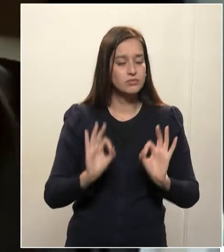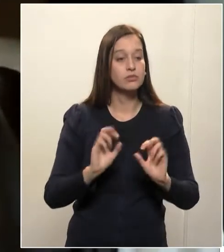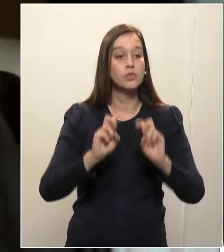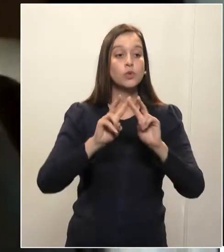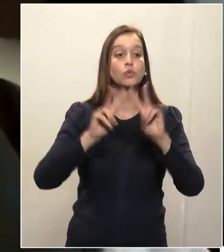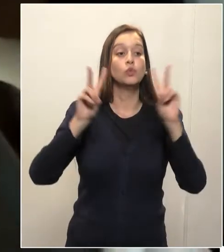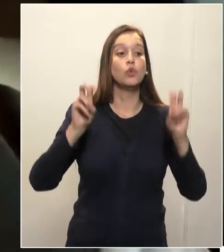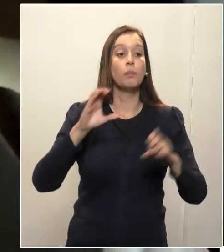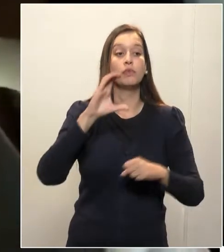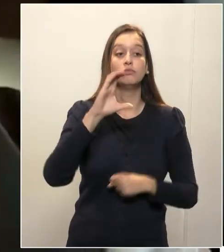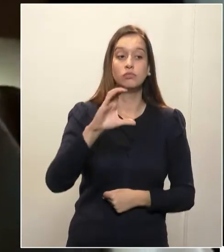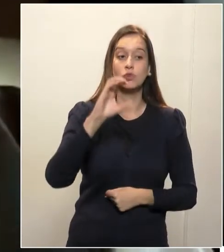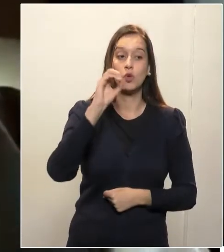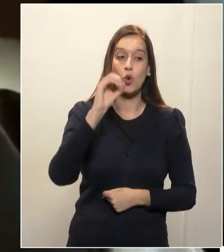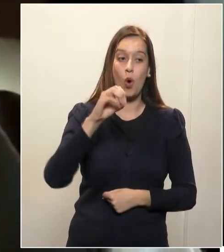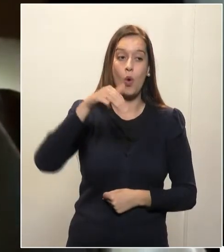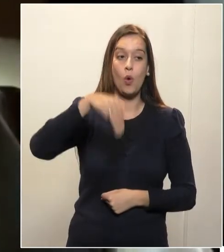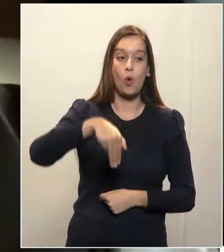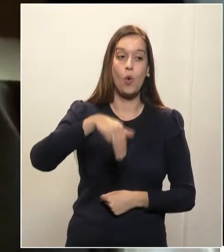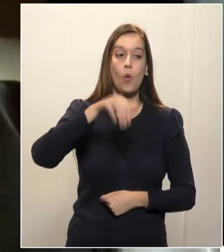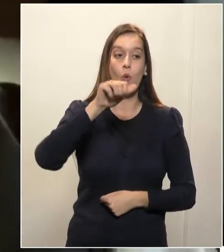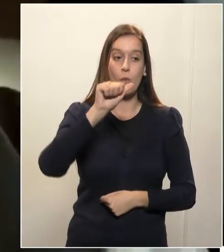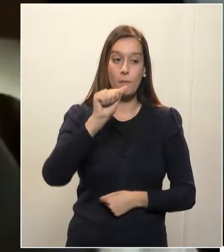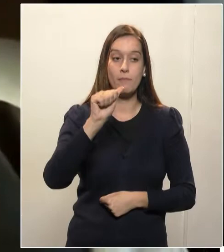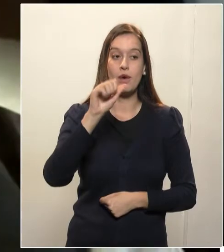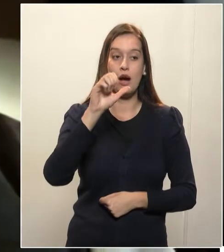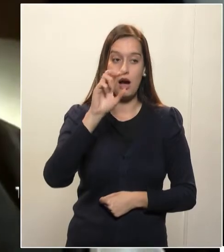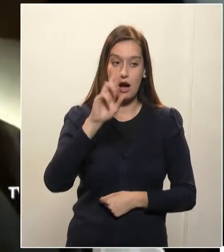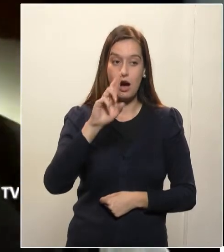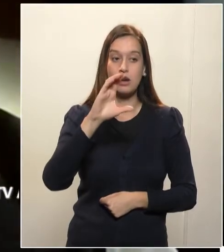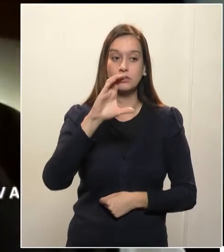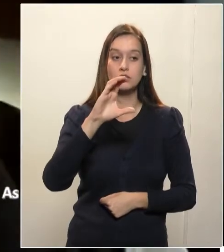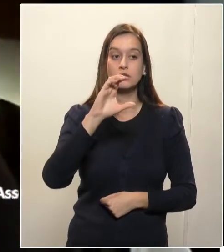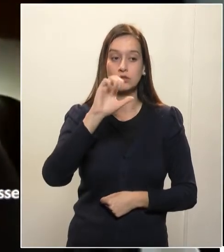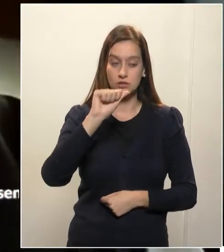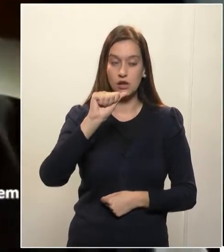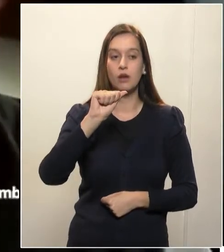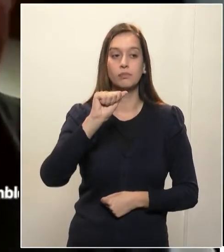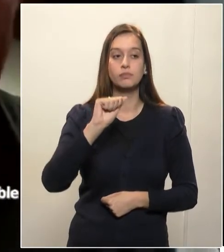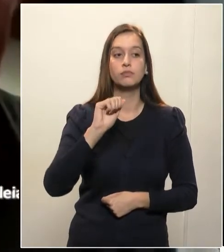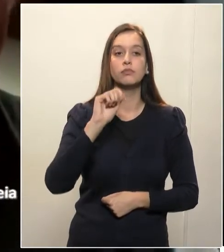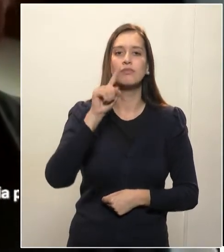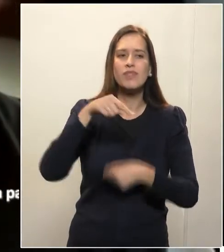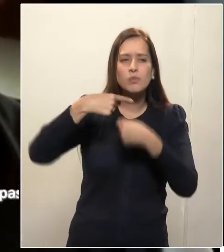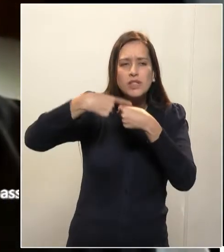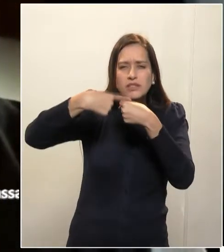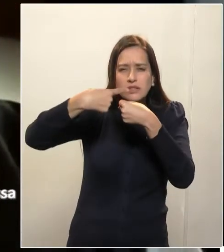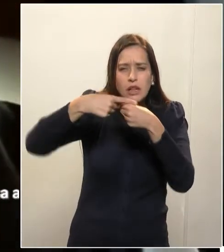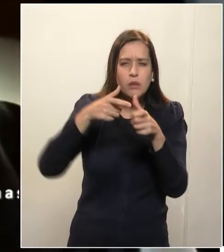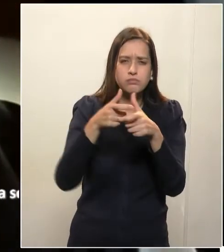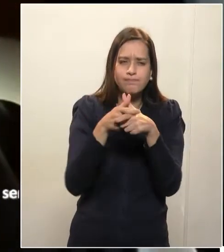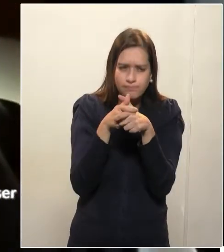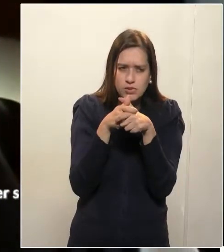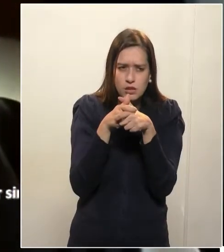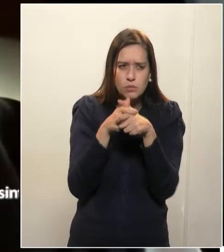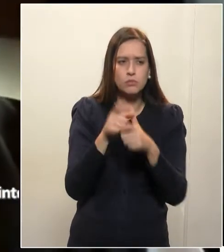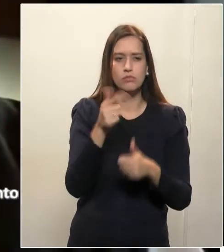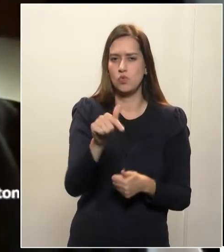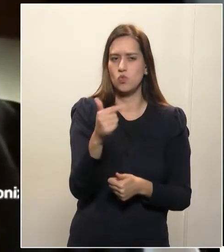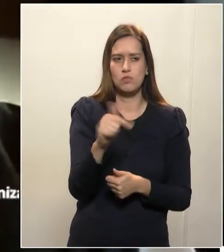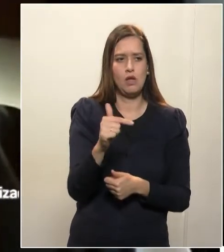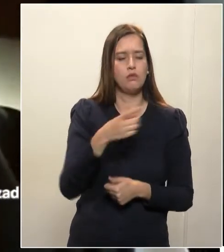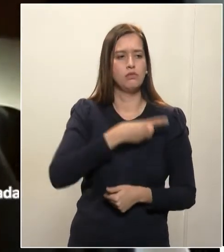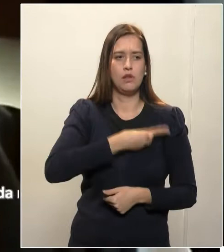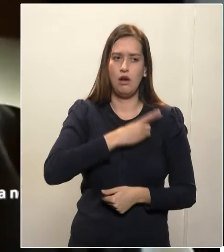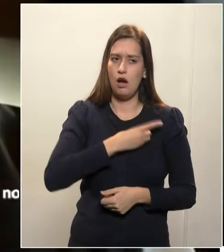delegado de polícia. Hoje, nós temos 31 comarcas que não têm delegado de polícia. É um fato importante.